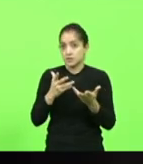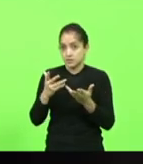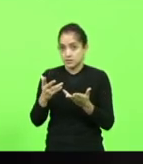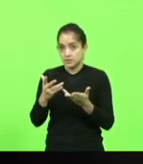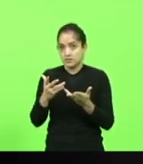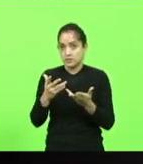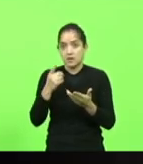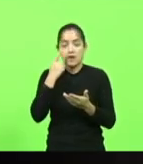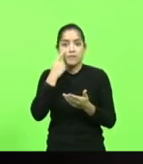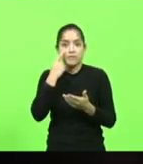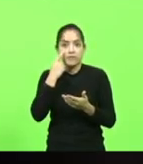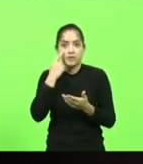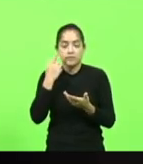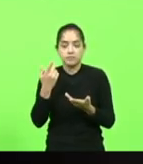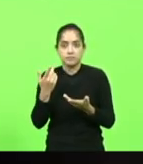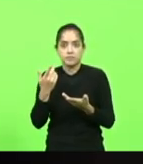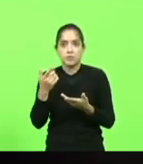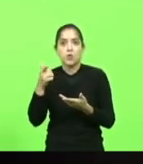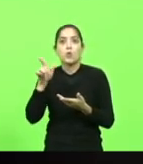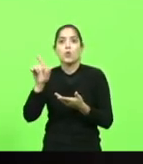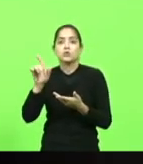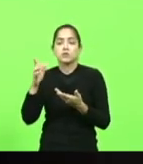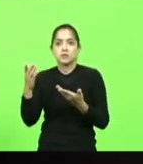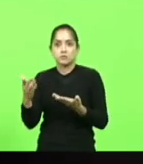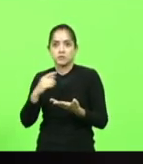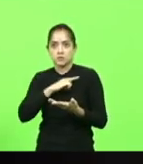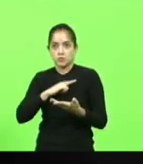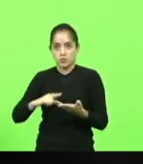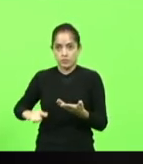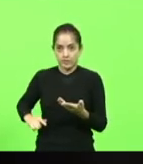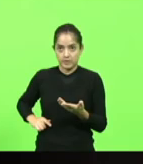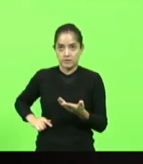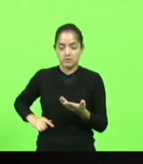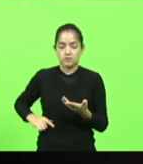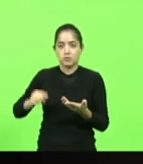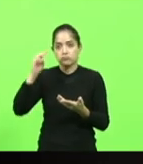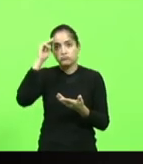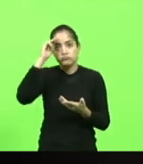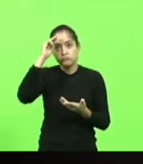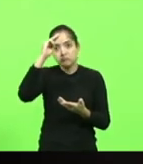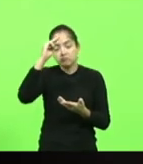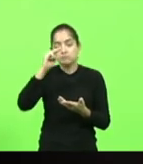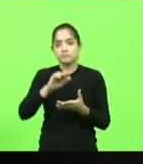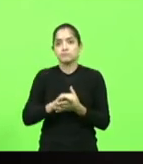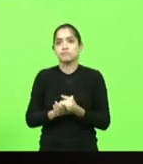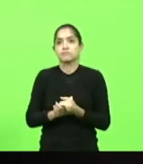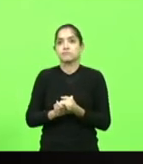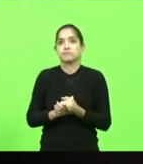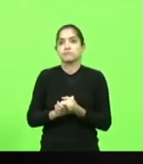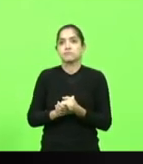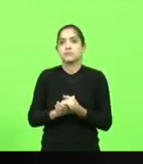e outra coisa que o governador Carlos Moisés duvido